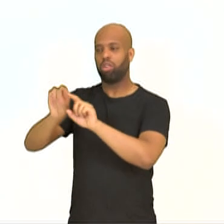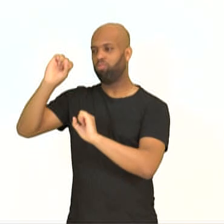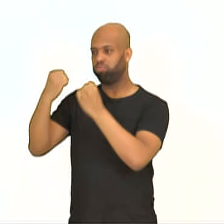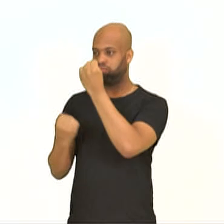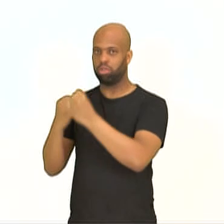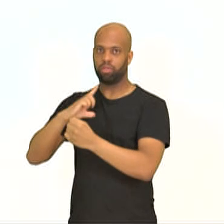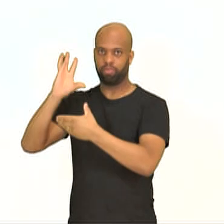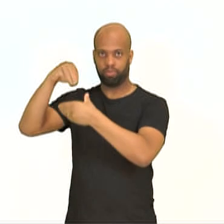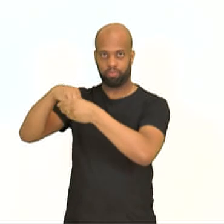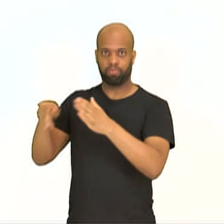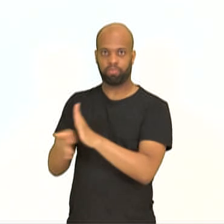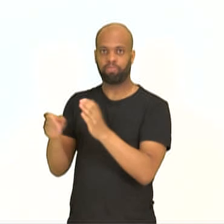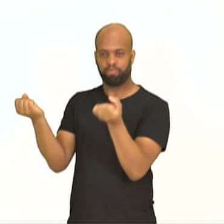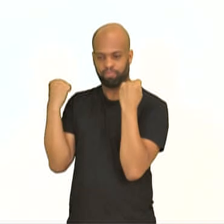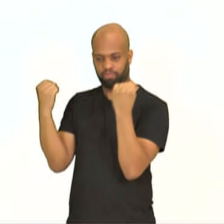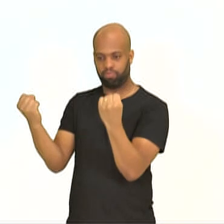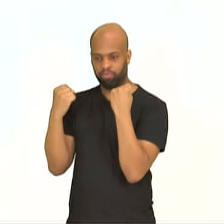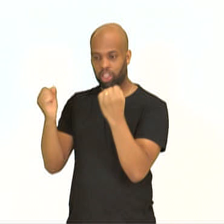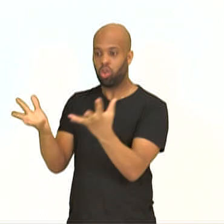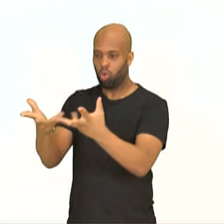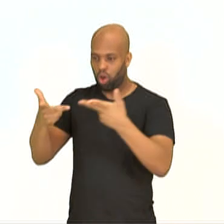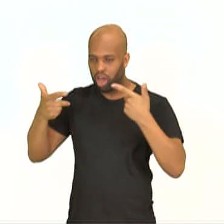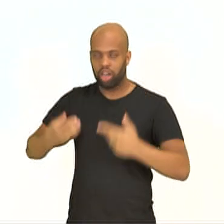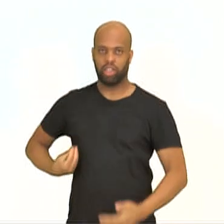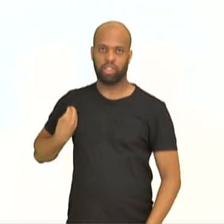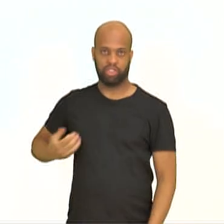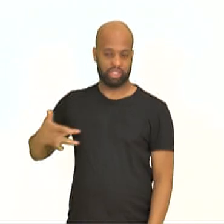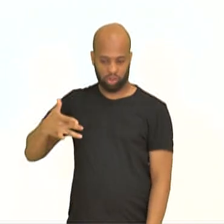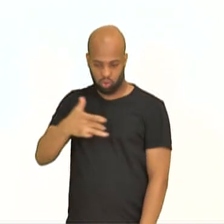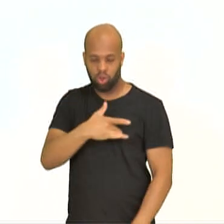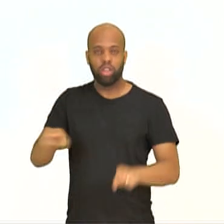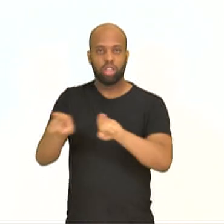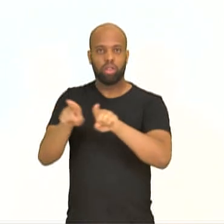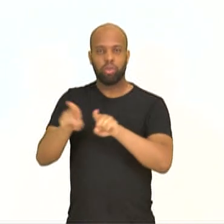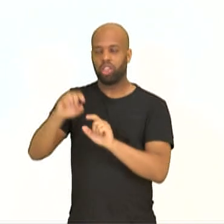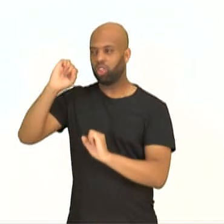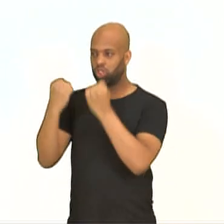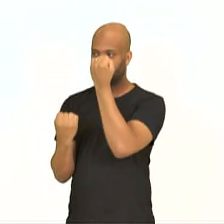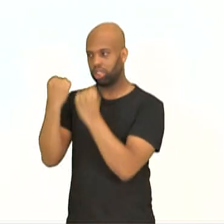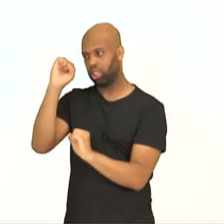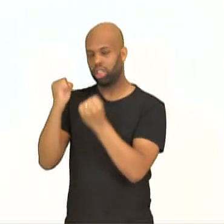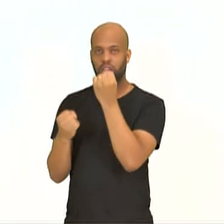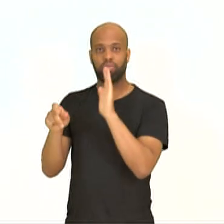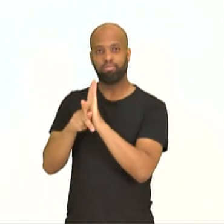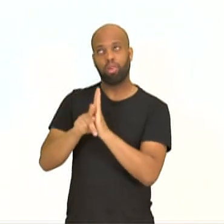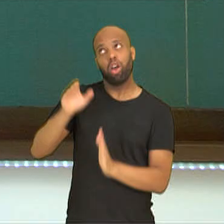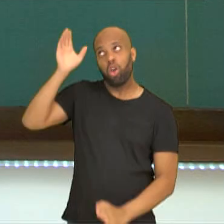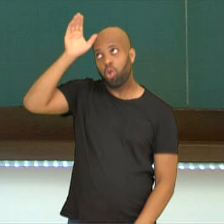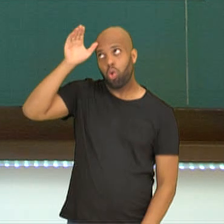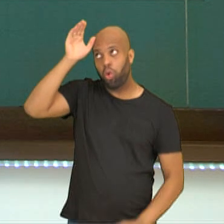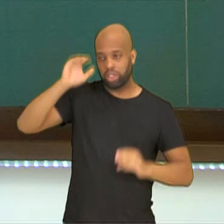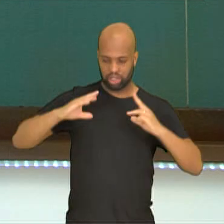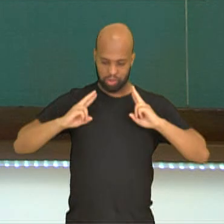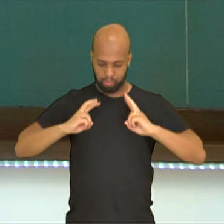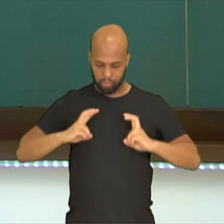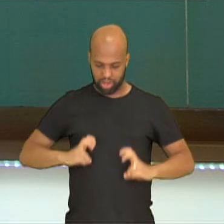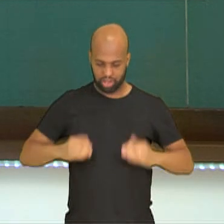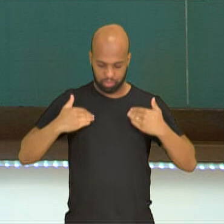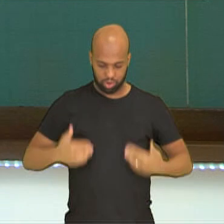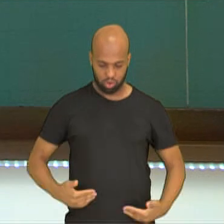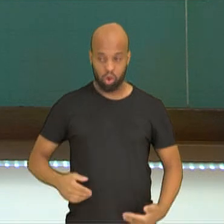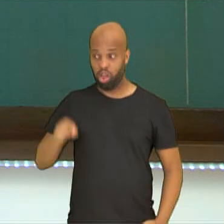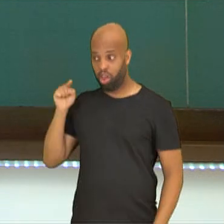academia para saúde e qualidade de vida e a ginástica de conscientização corporal. Ela entra dentro dessa descrição de